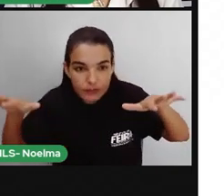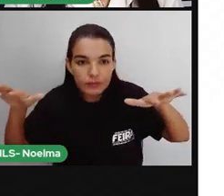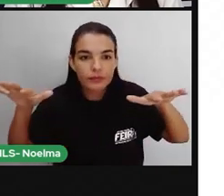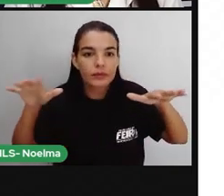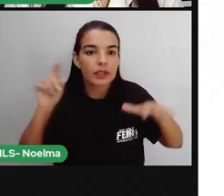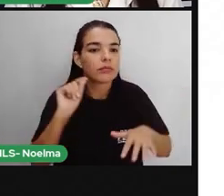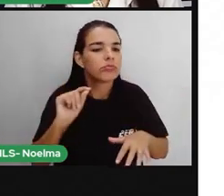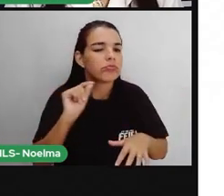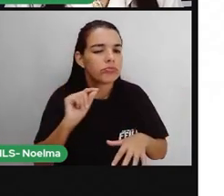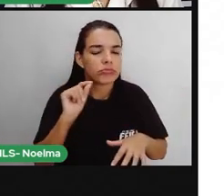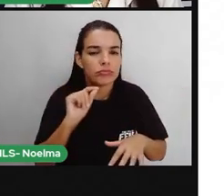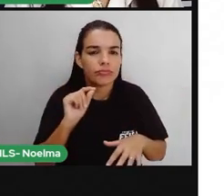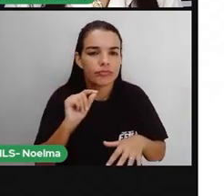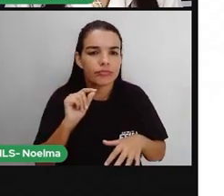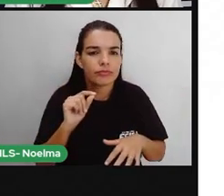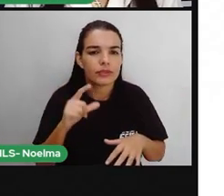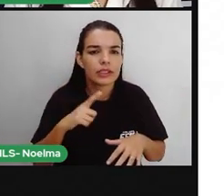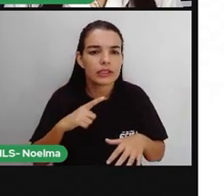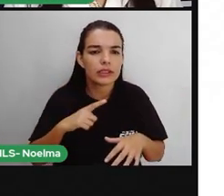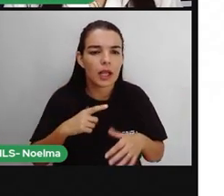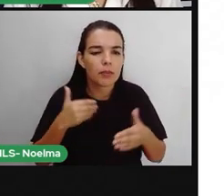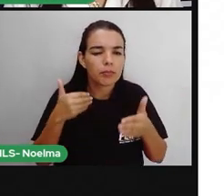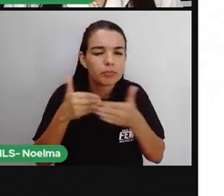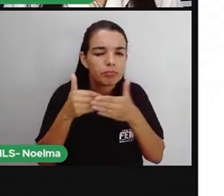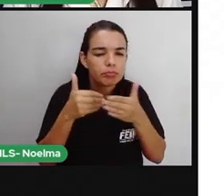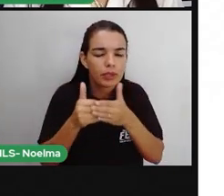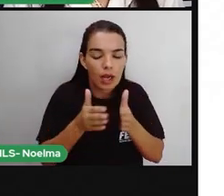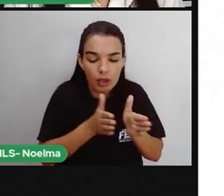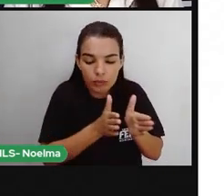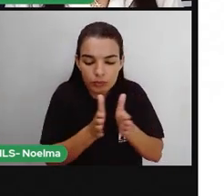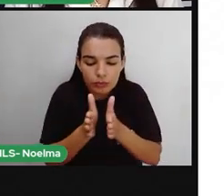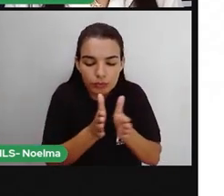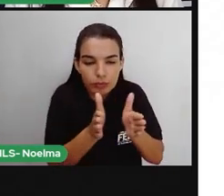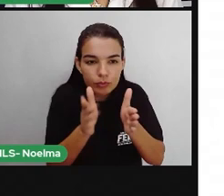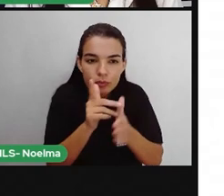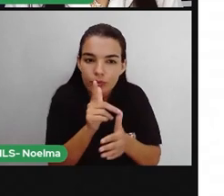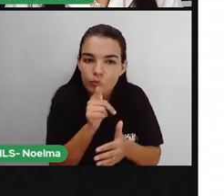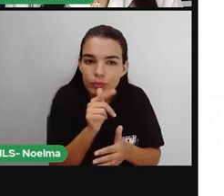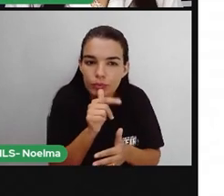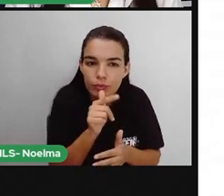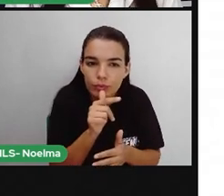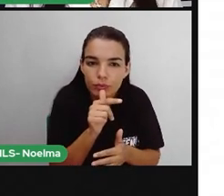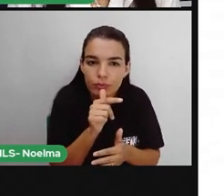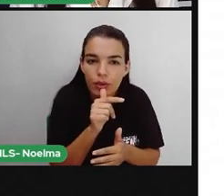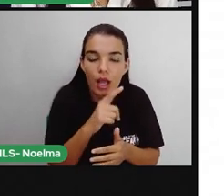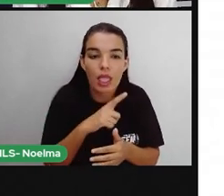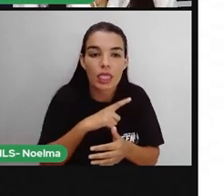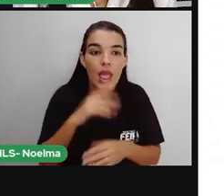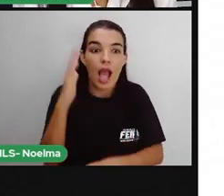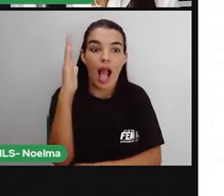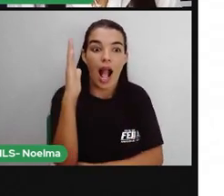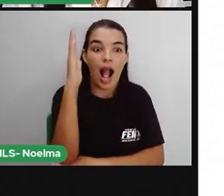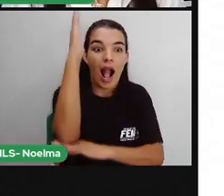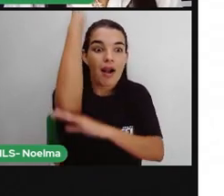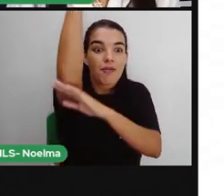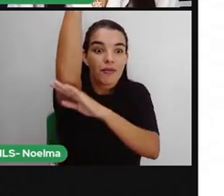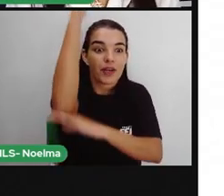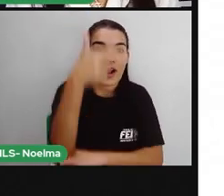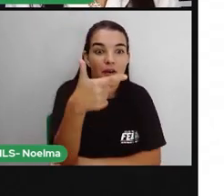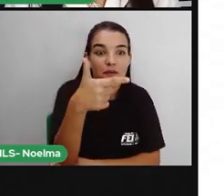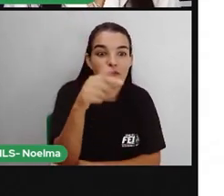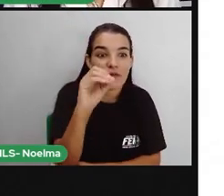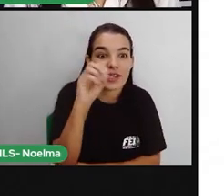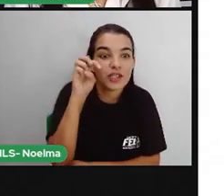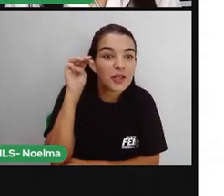nessas matas, é comum encontrarmos genipapos de 20 metros de altura, gente, muito